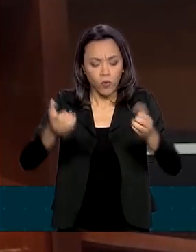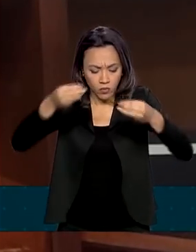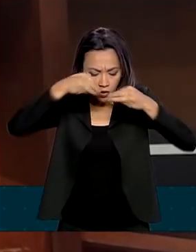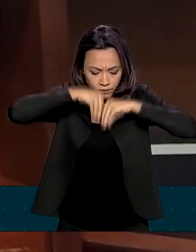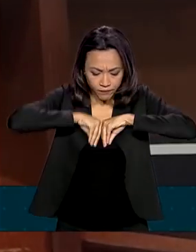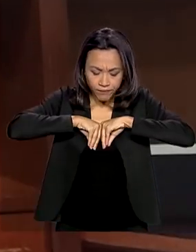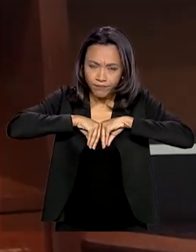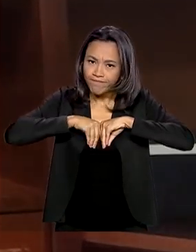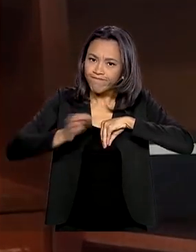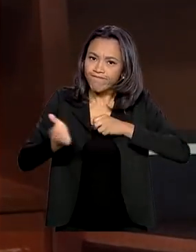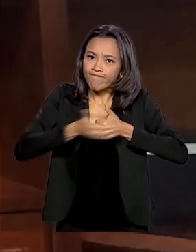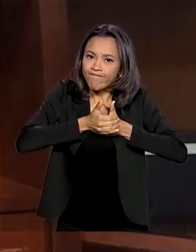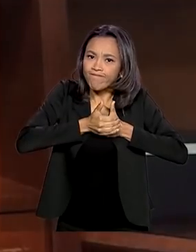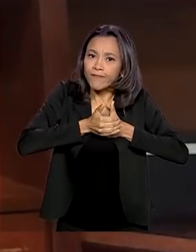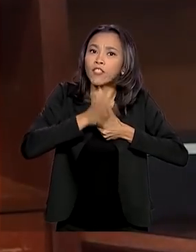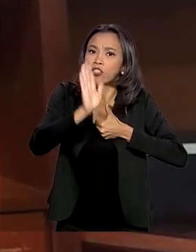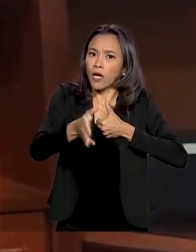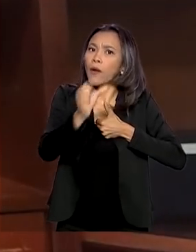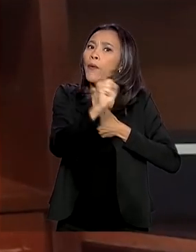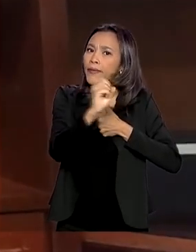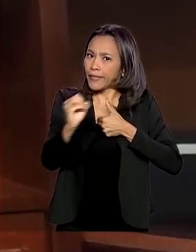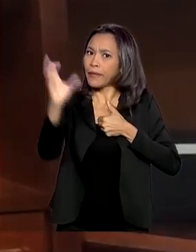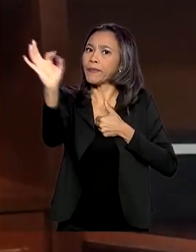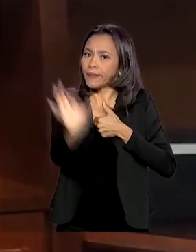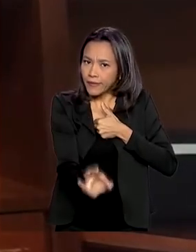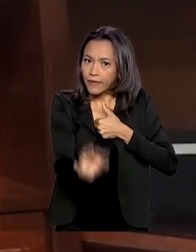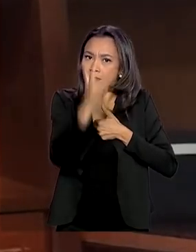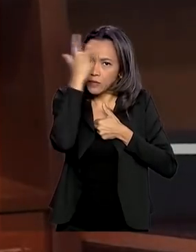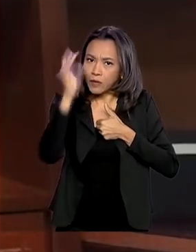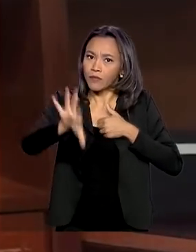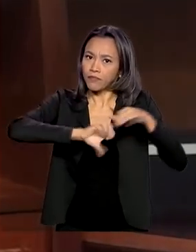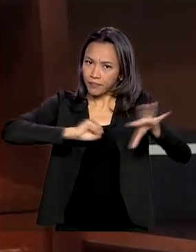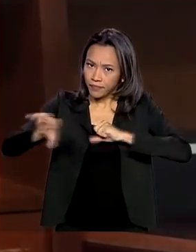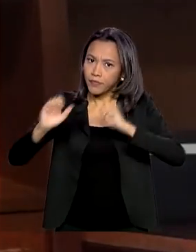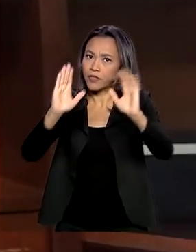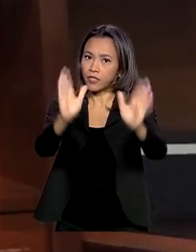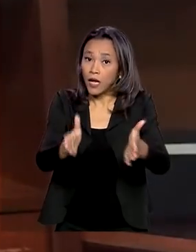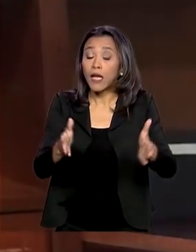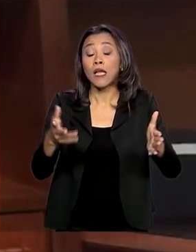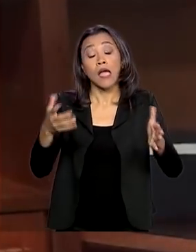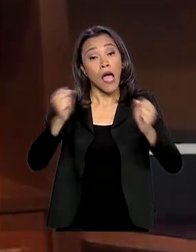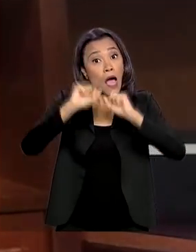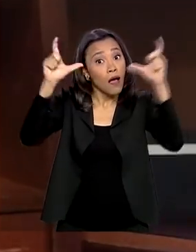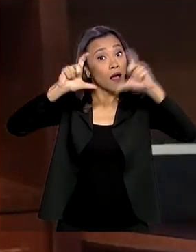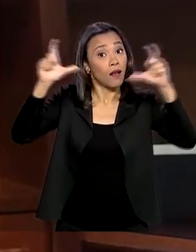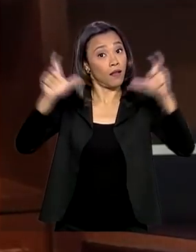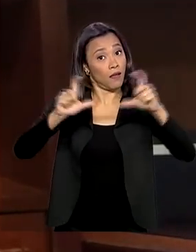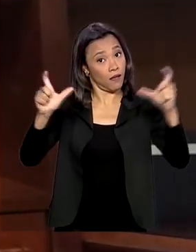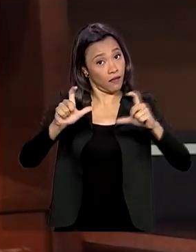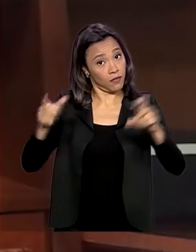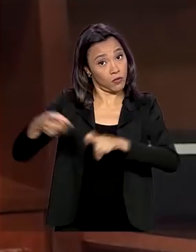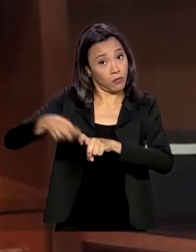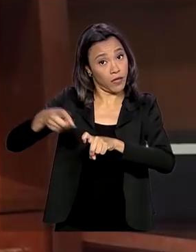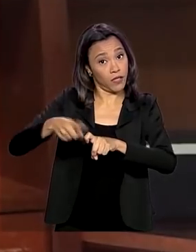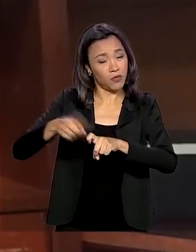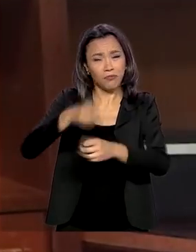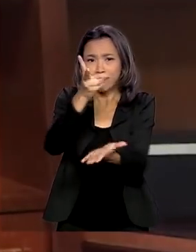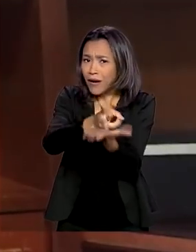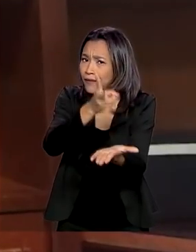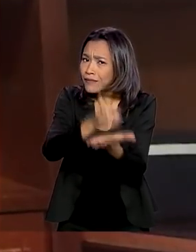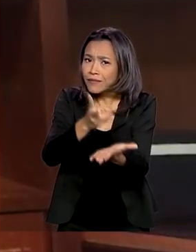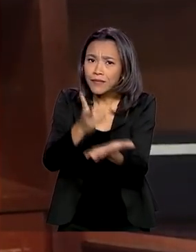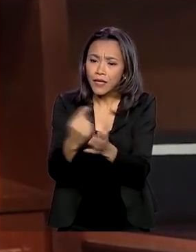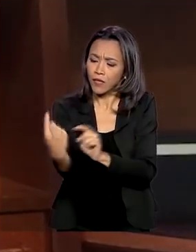80% dos infectados. Os infectologistas alertam sobre a importância de manter o isolamento